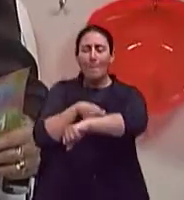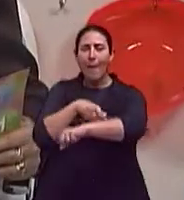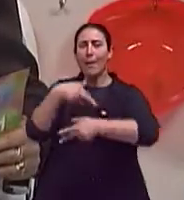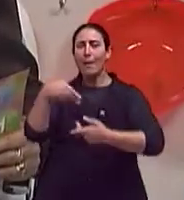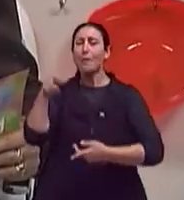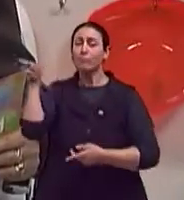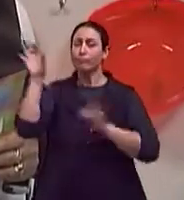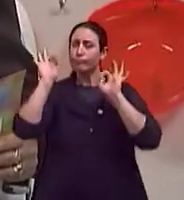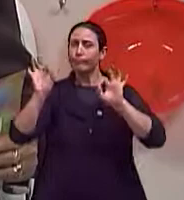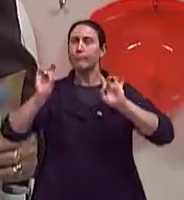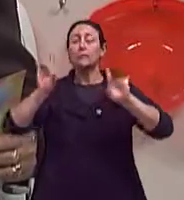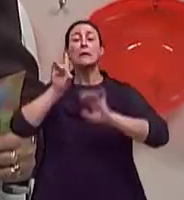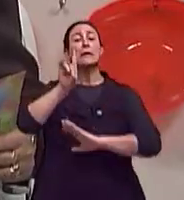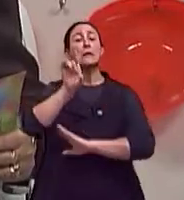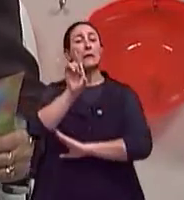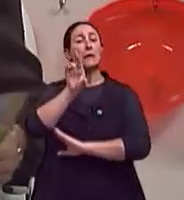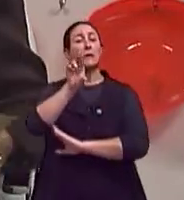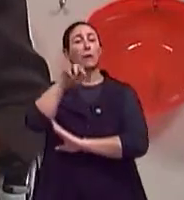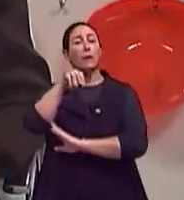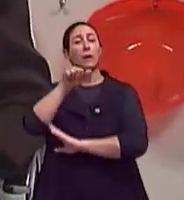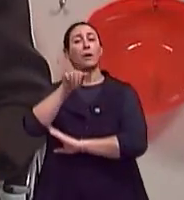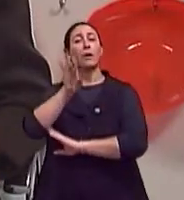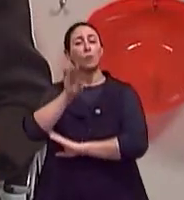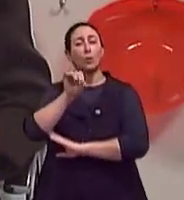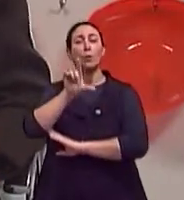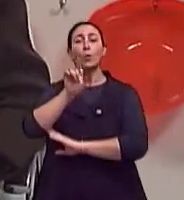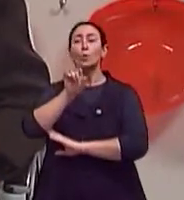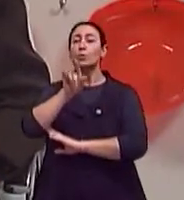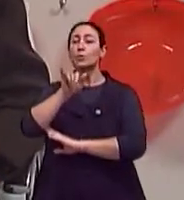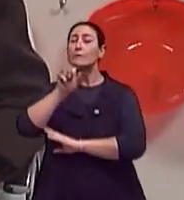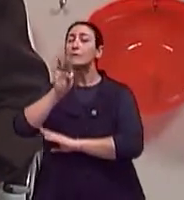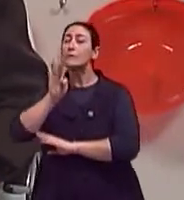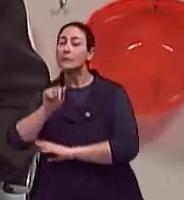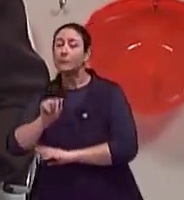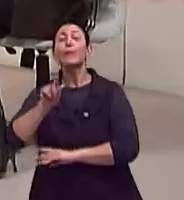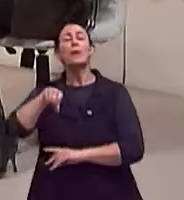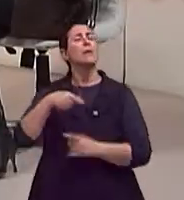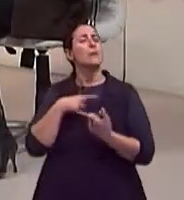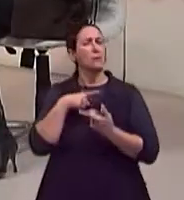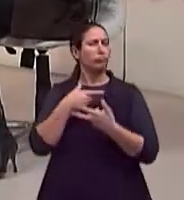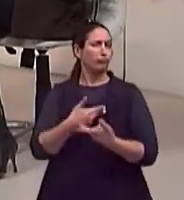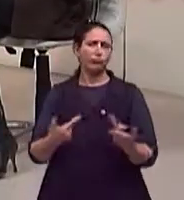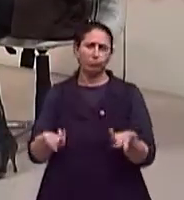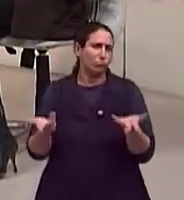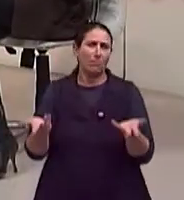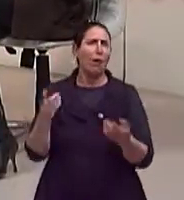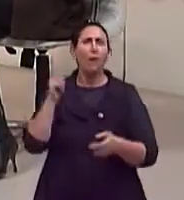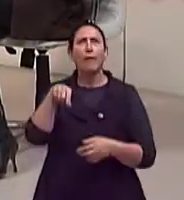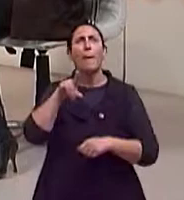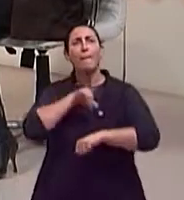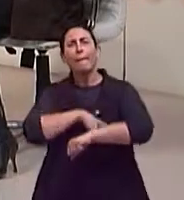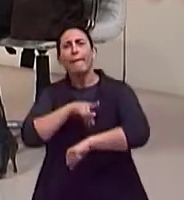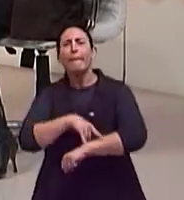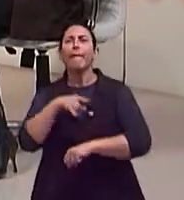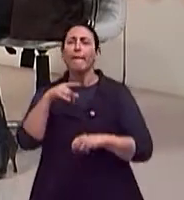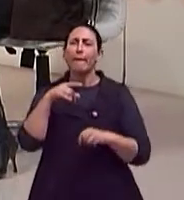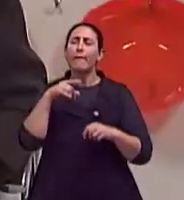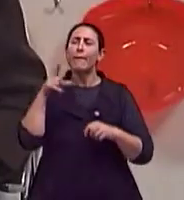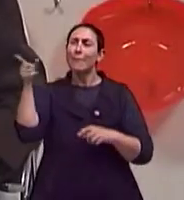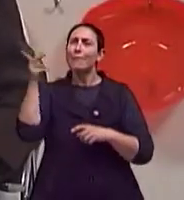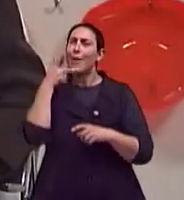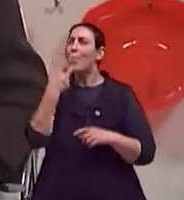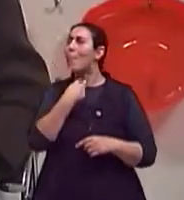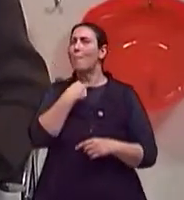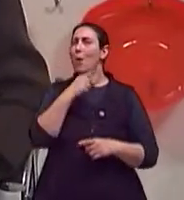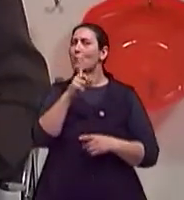falar exatamente dessa questão do acondicionamento, o senhor falou, no banheiro, que é inadequado, todo mundo